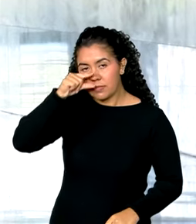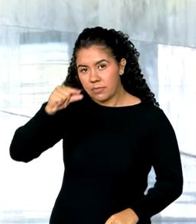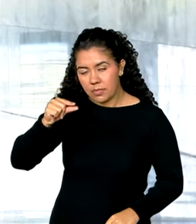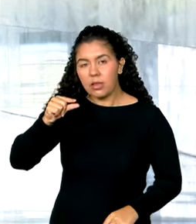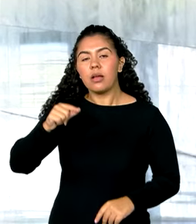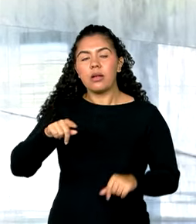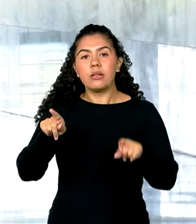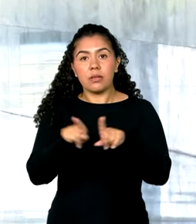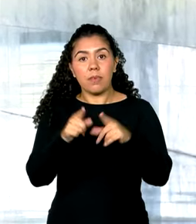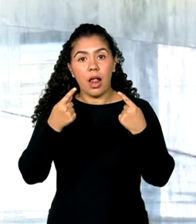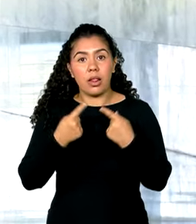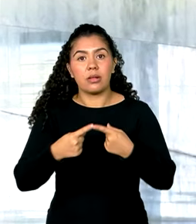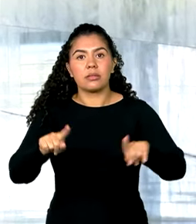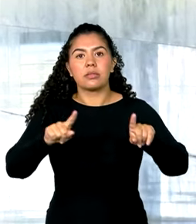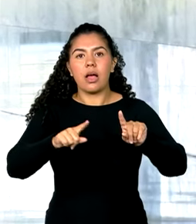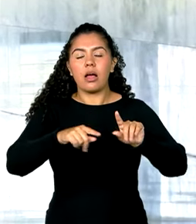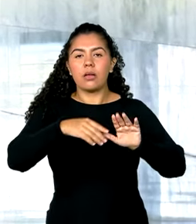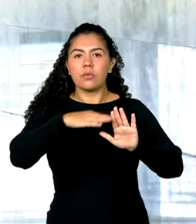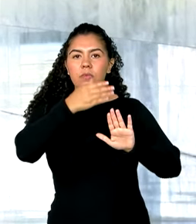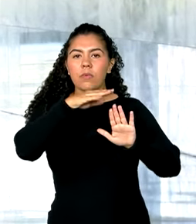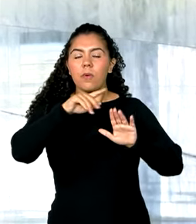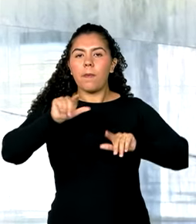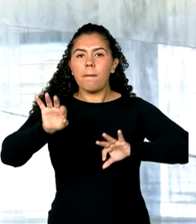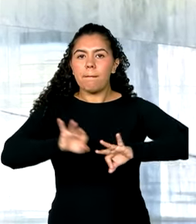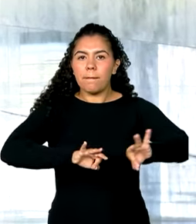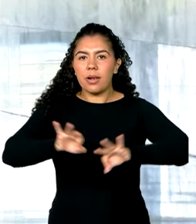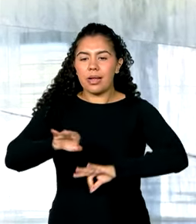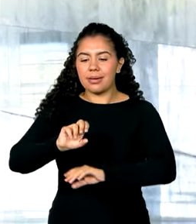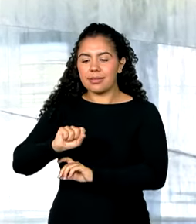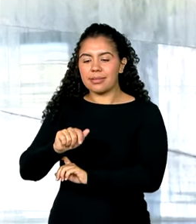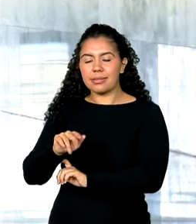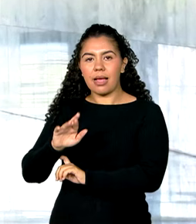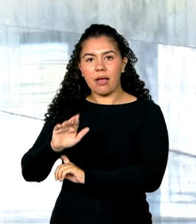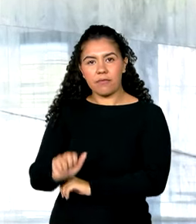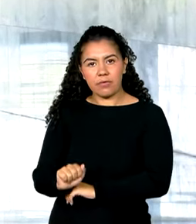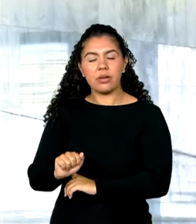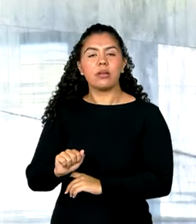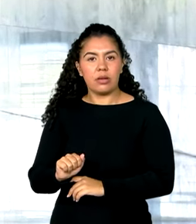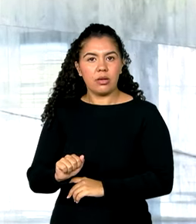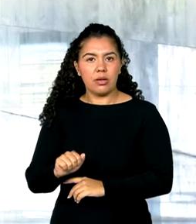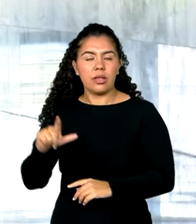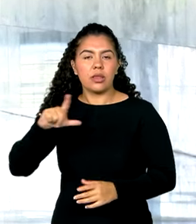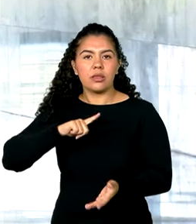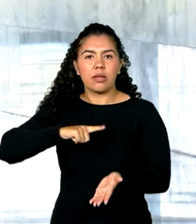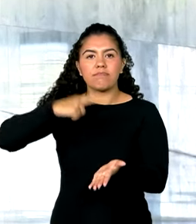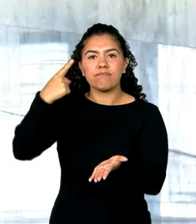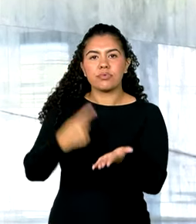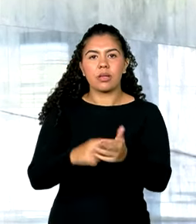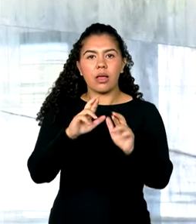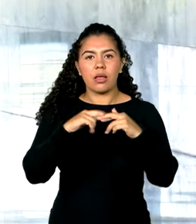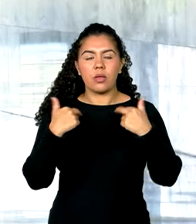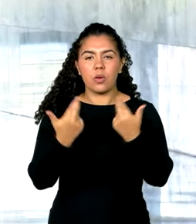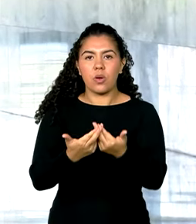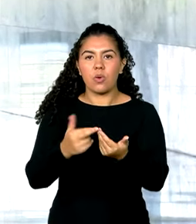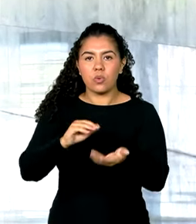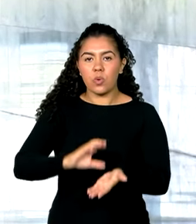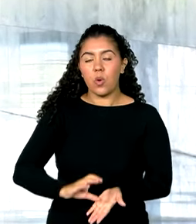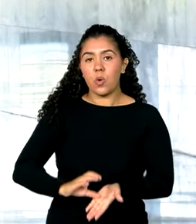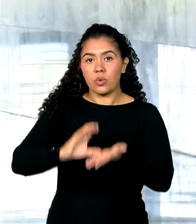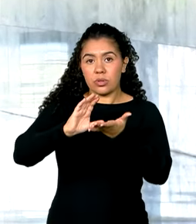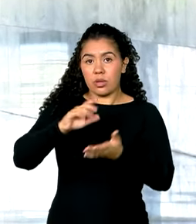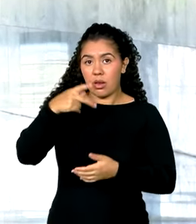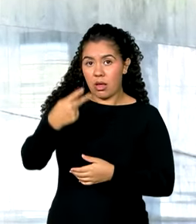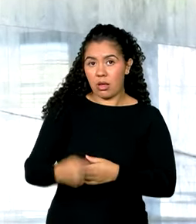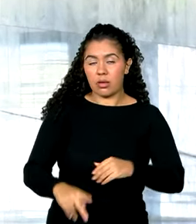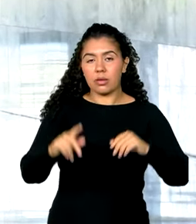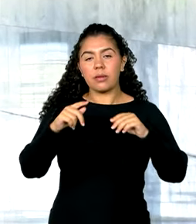além do lançamento do Plano Safra, estão previstas na agenda do presidente a reunião do Conselhão, aqui em Brasília, anúncios